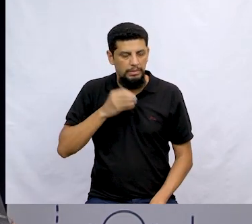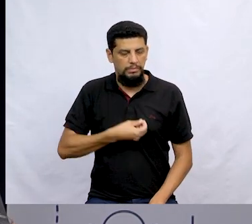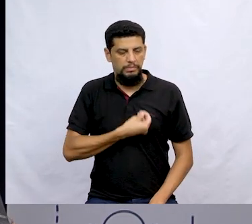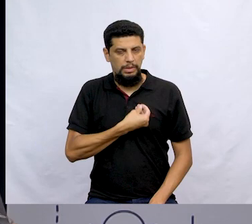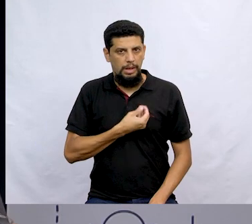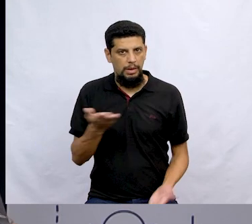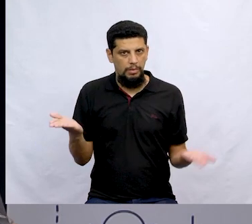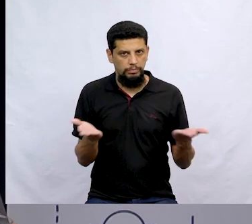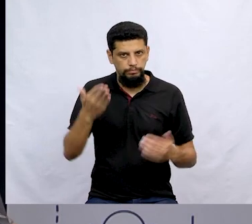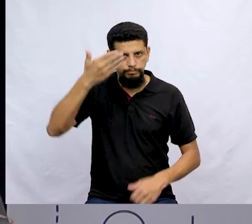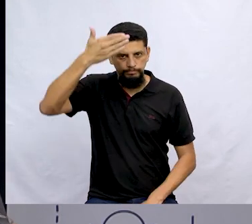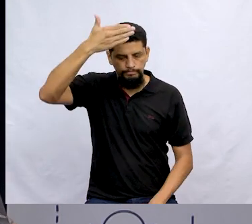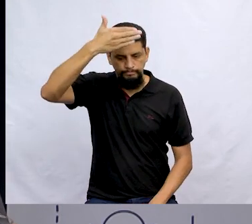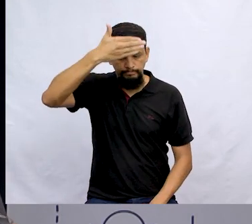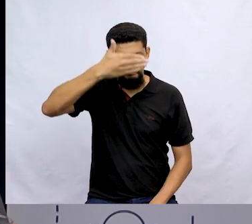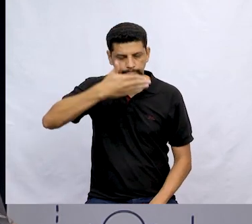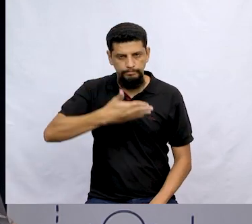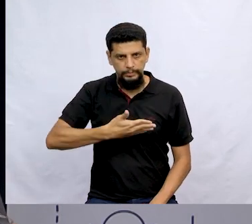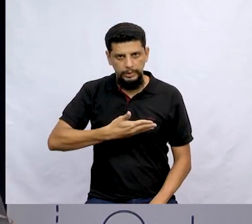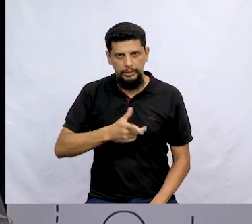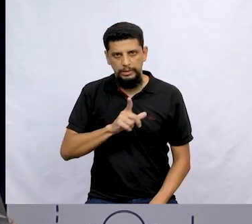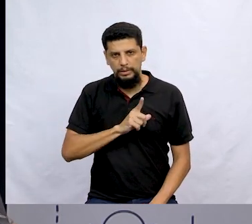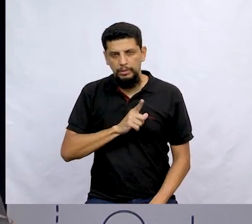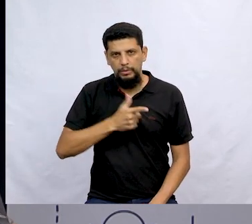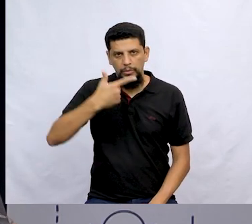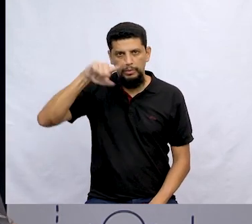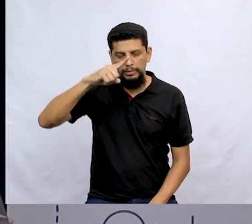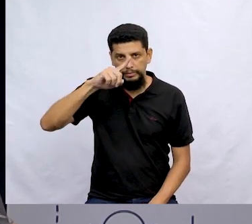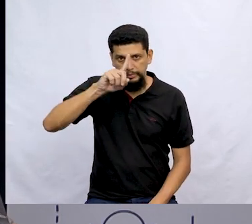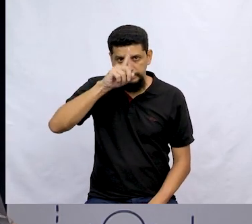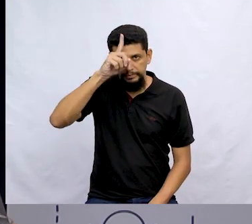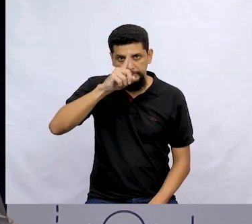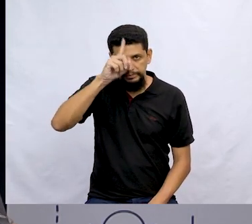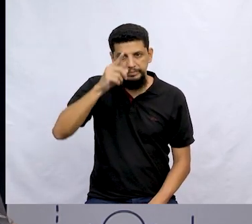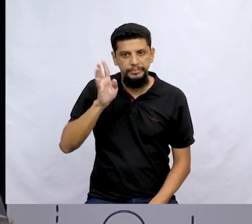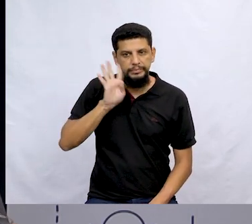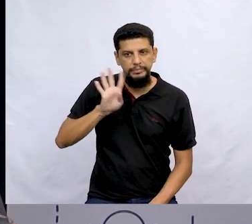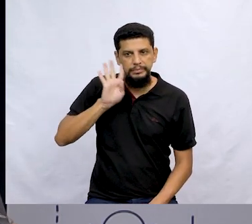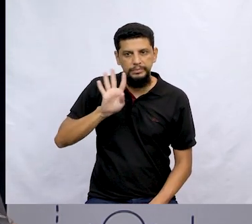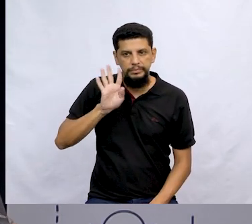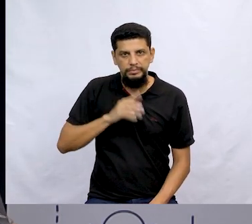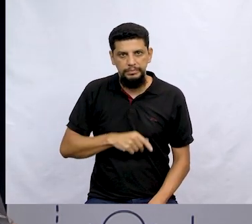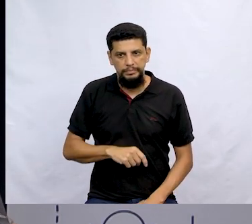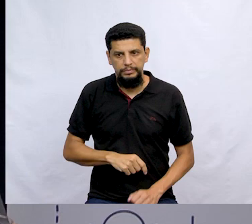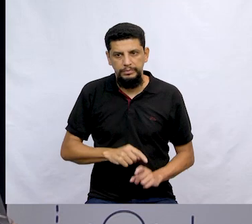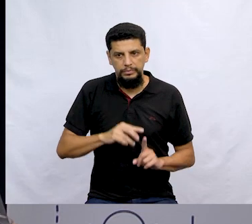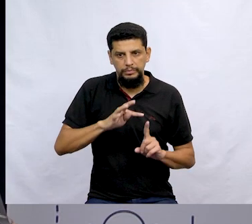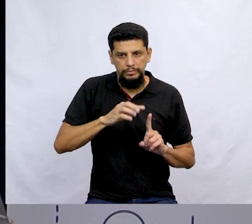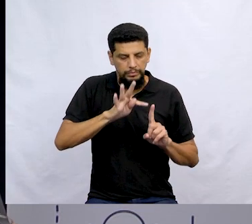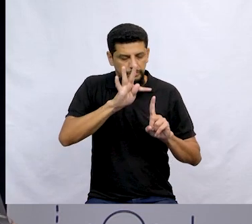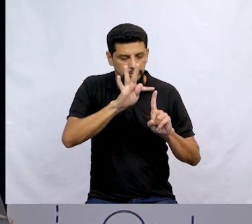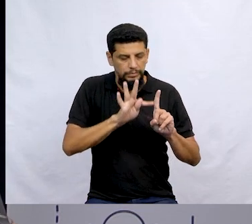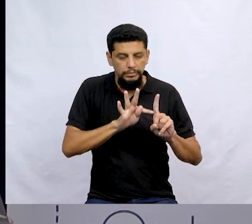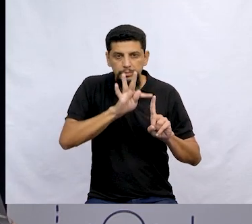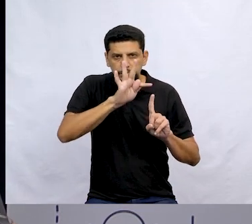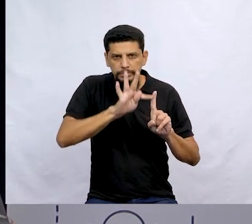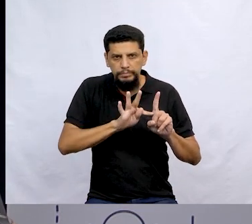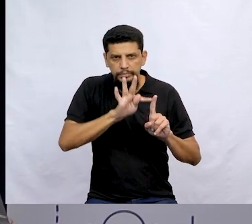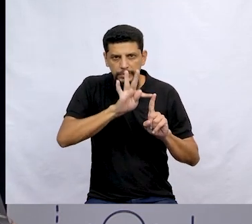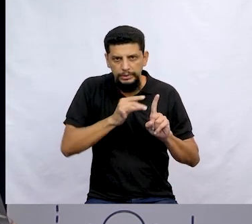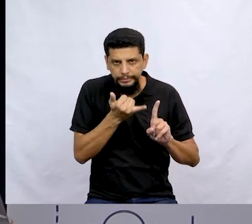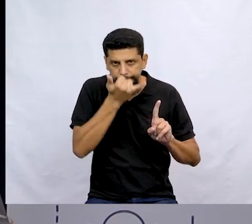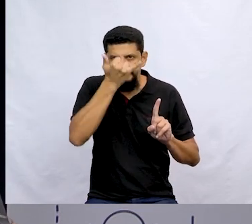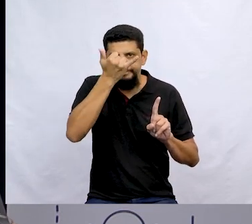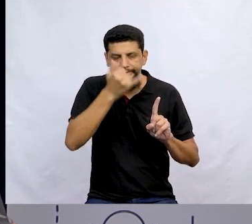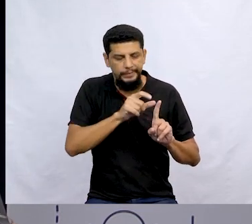interessante. Ah, outra invenção muito bacana. Era o termômetro digital do azar. Isso mesmo. Era